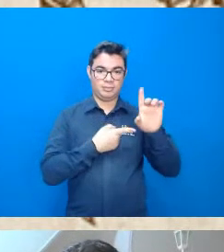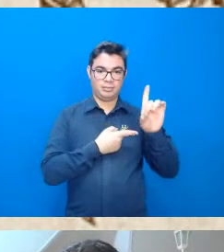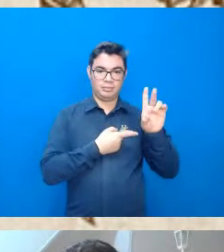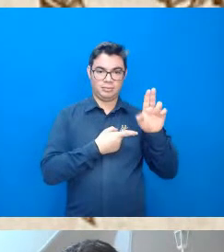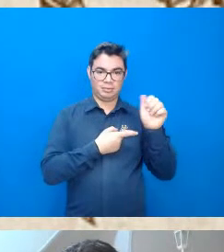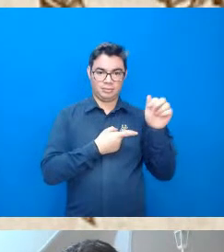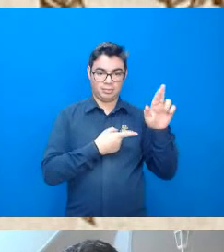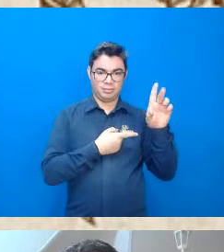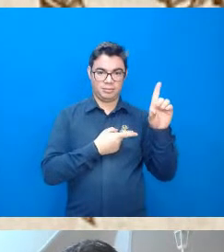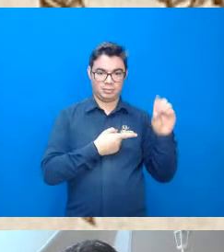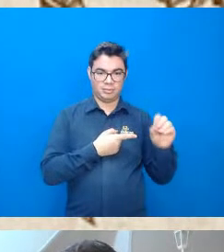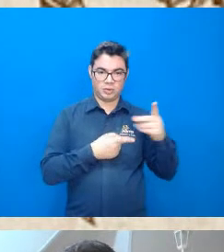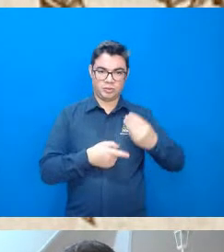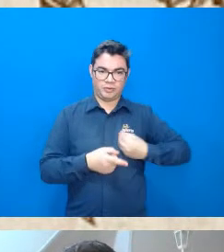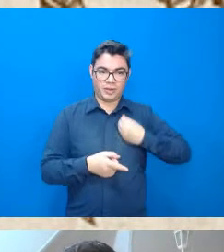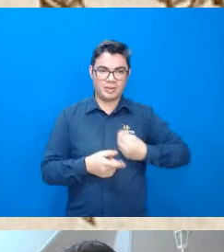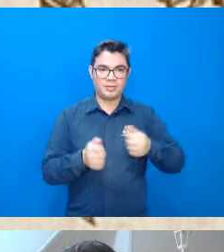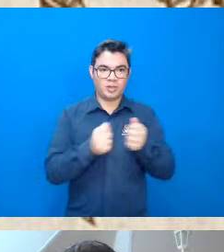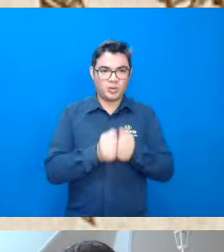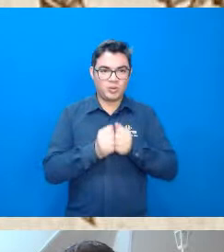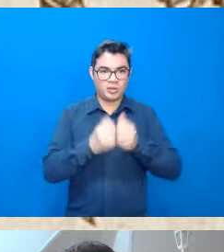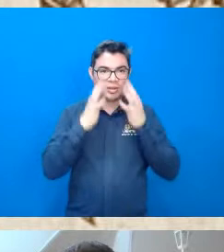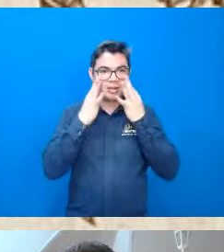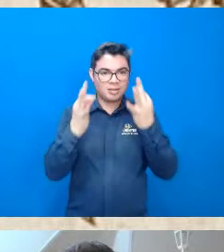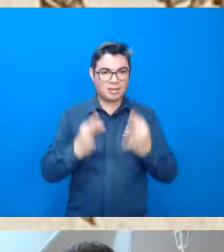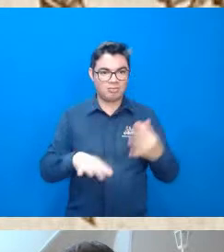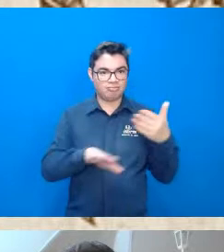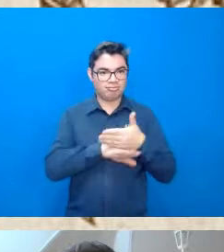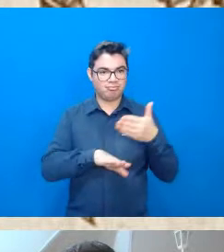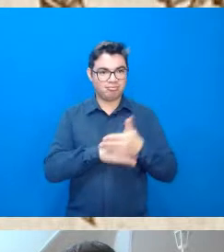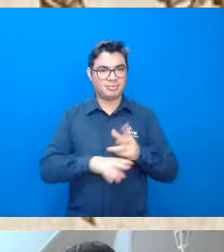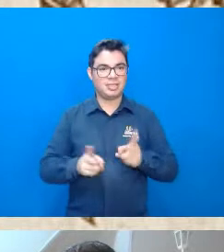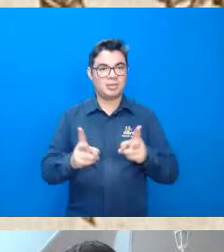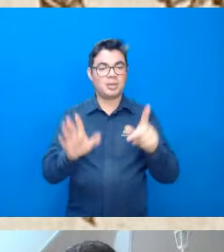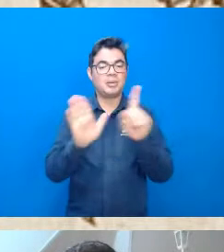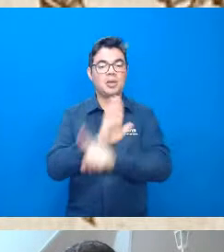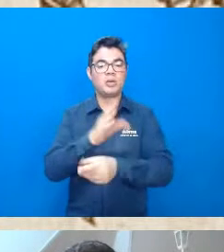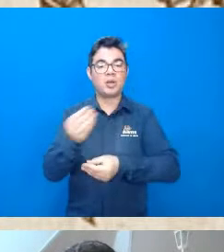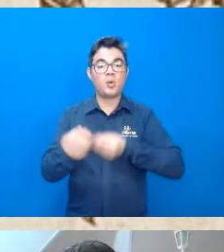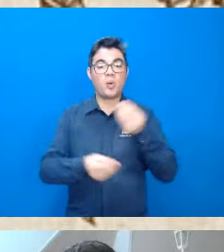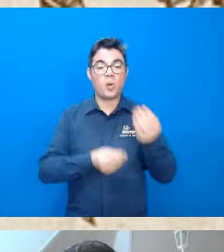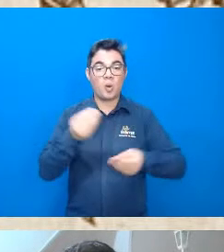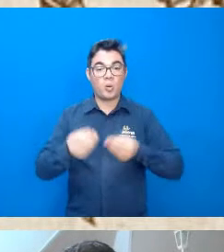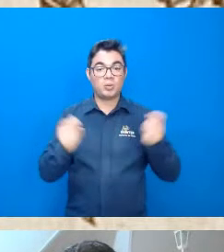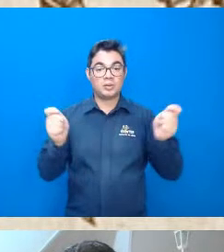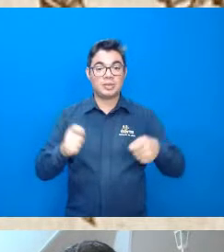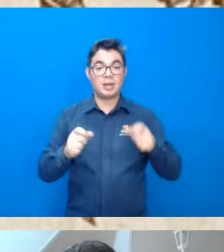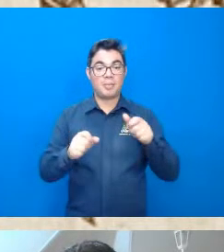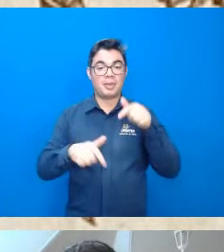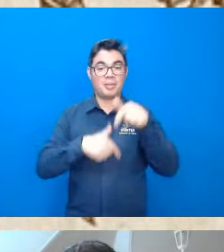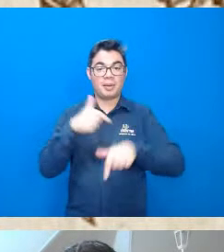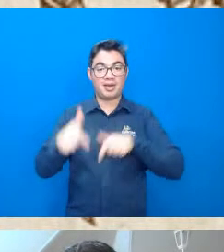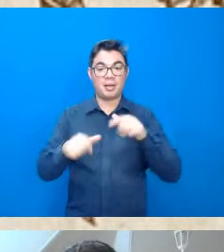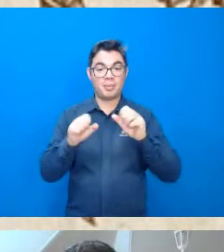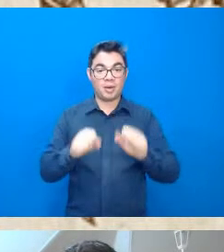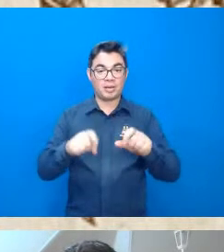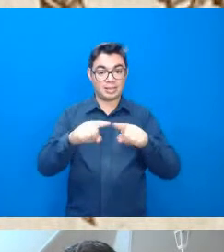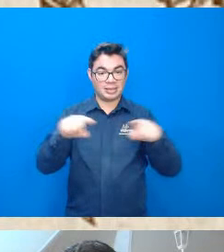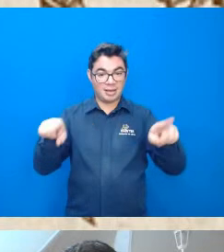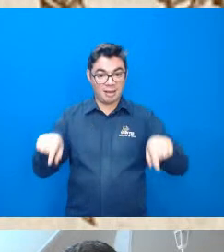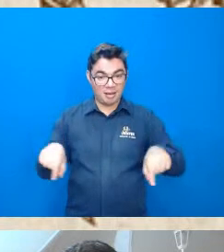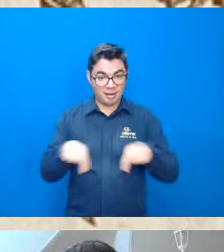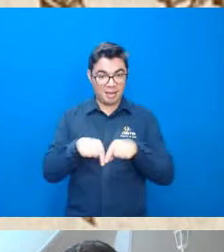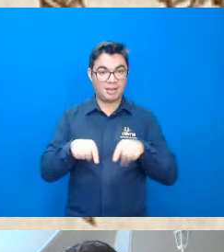sempre conosco e tal e está acompanhando até agora ele pergunta como que a gente pode trabalhar em sala de aula